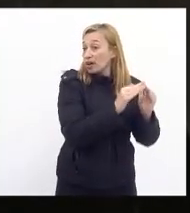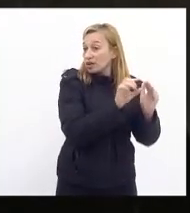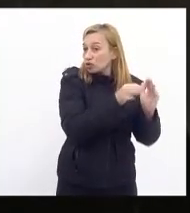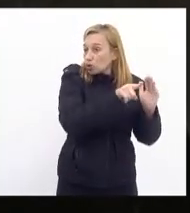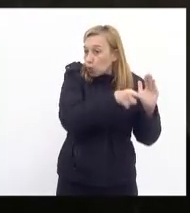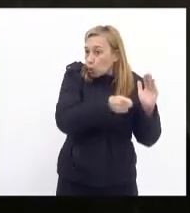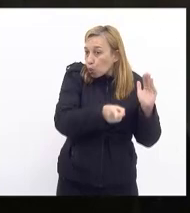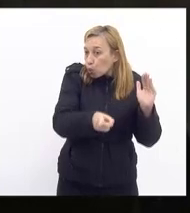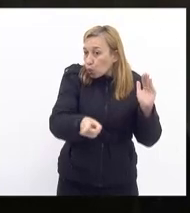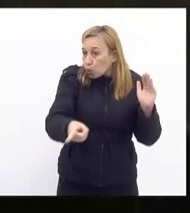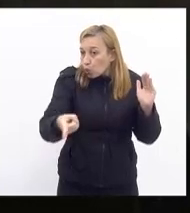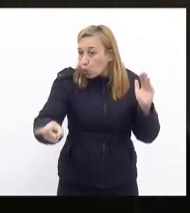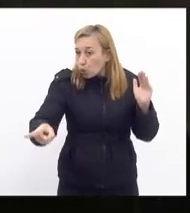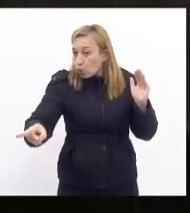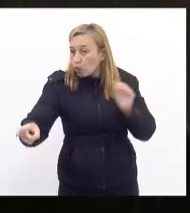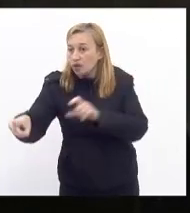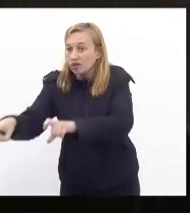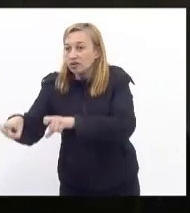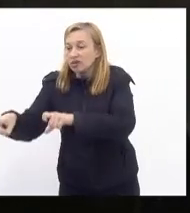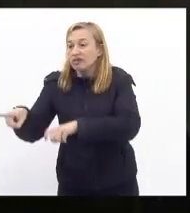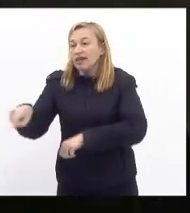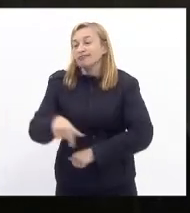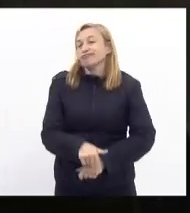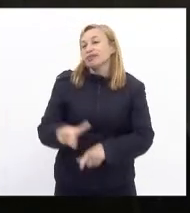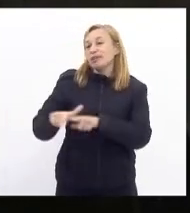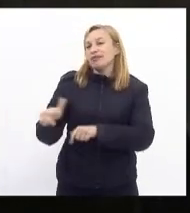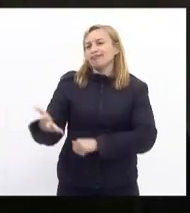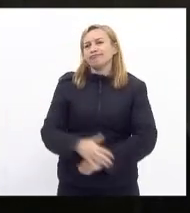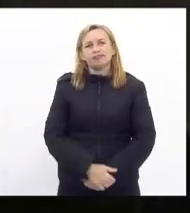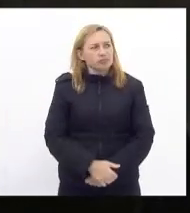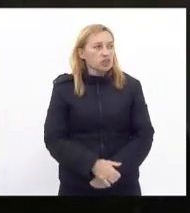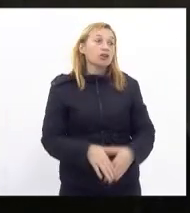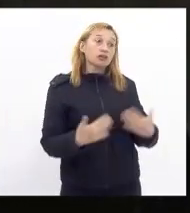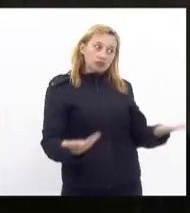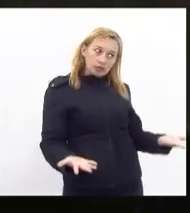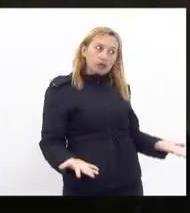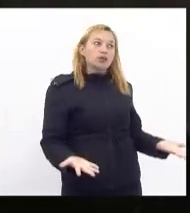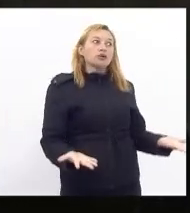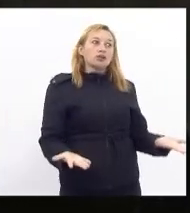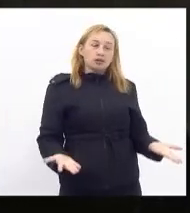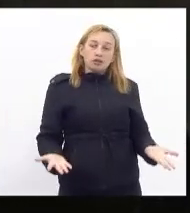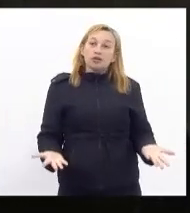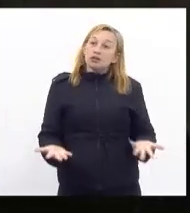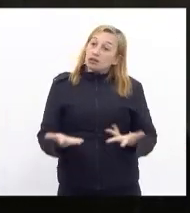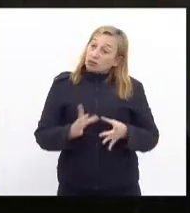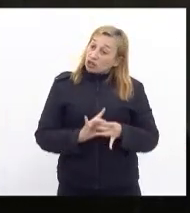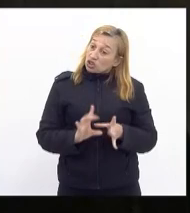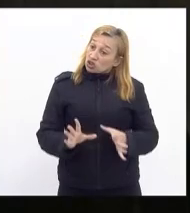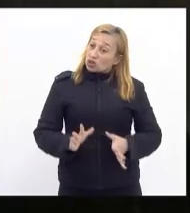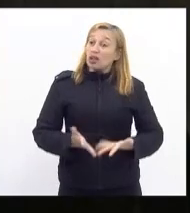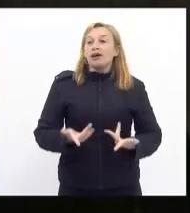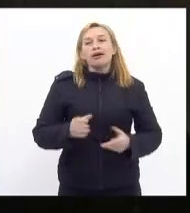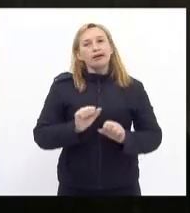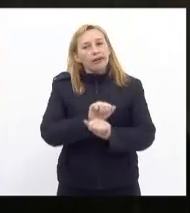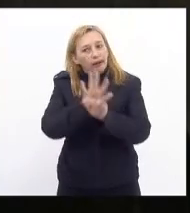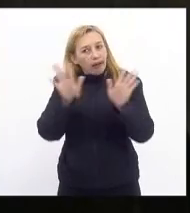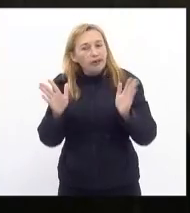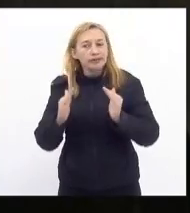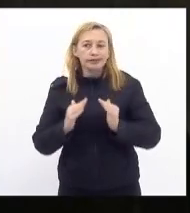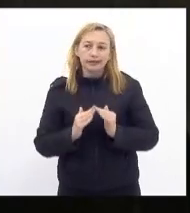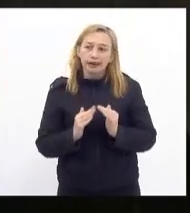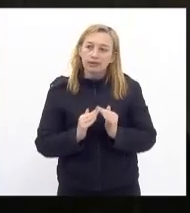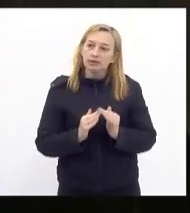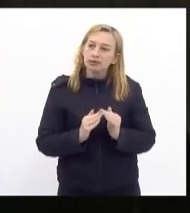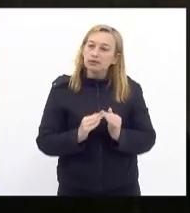pensa num lugar longe ela vai para lá então isso que eu tenho que deixar bem claro nessa casa